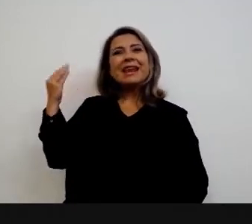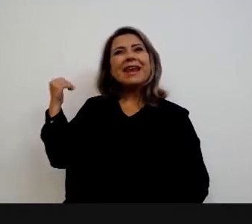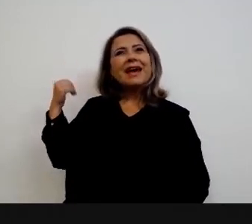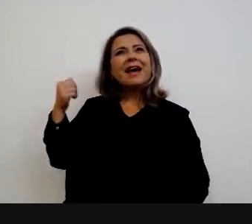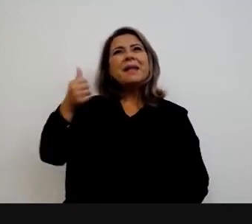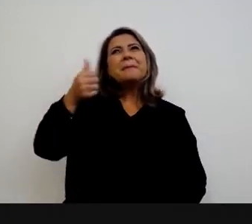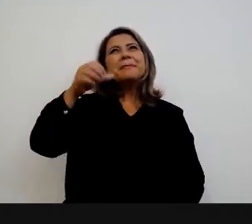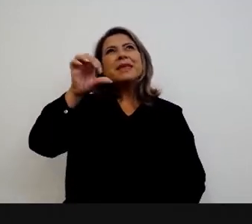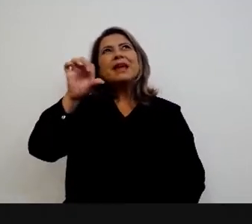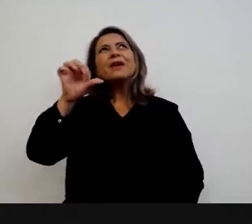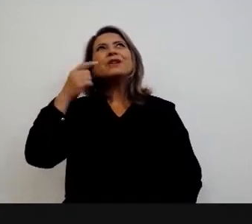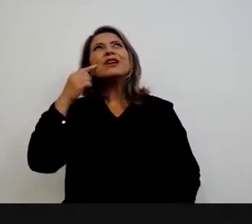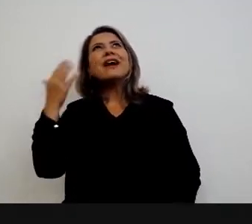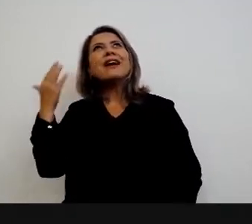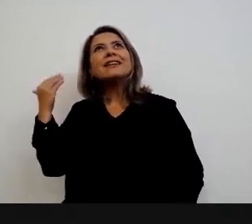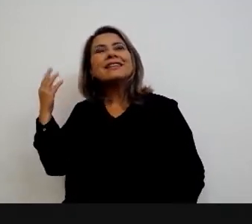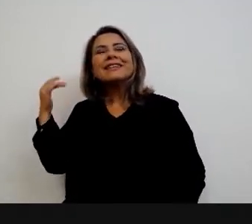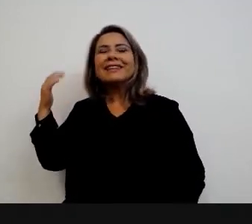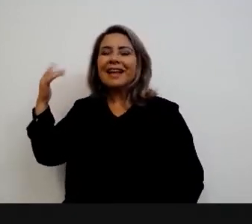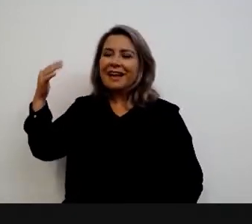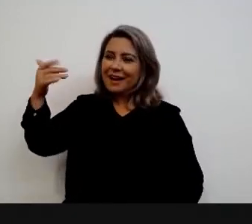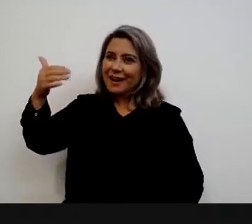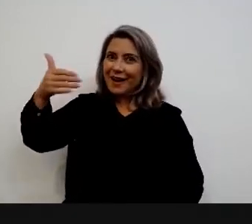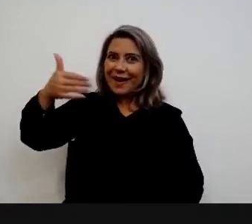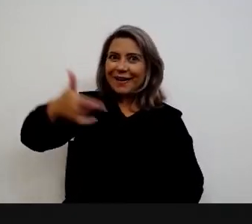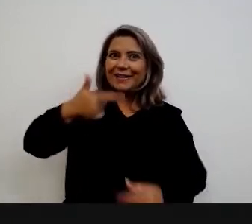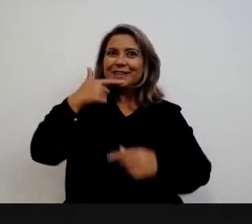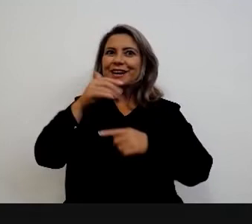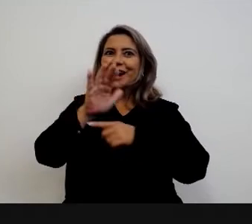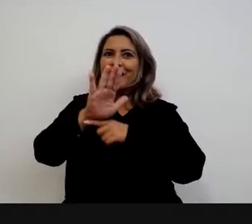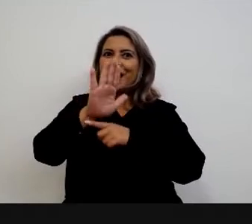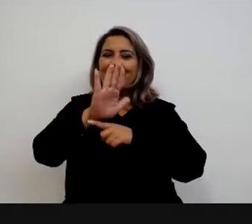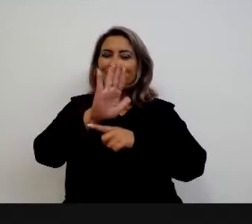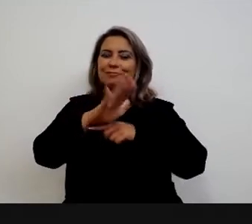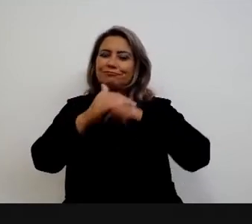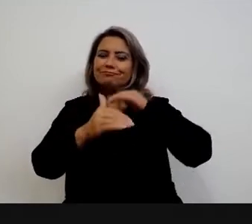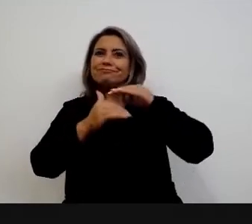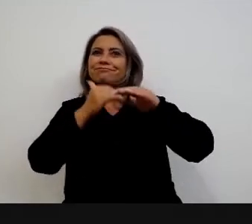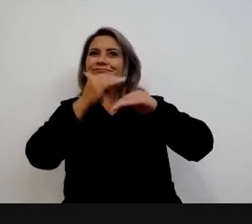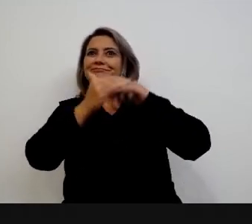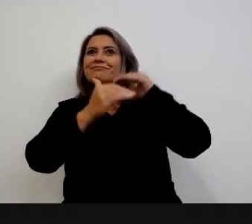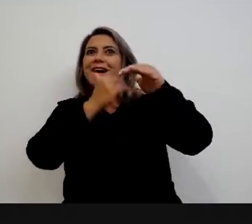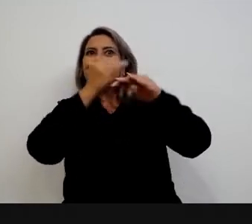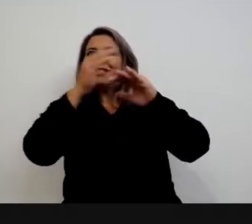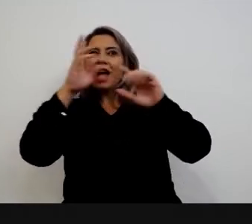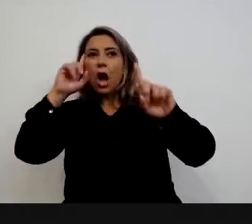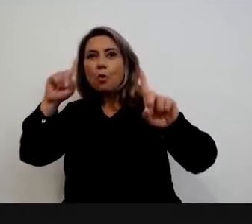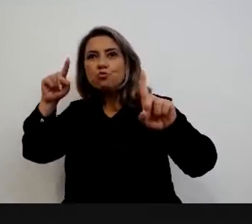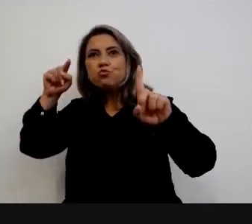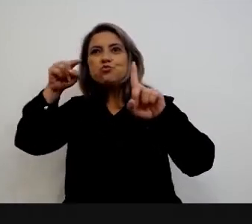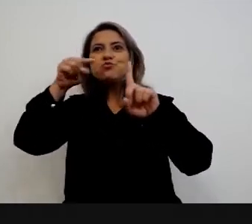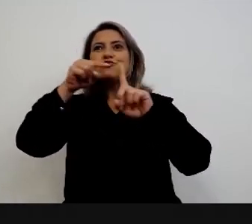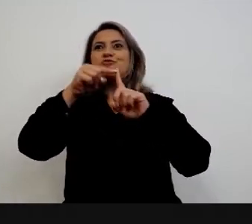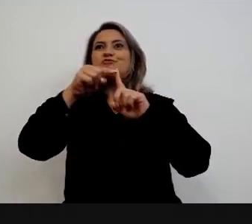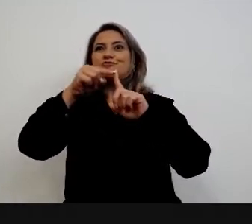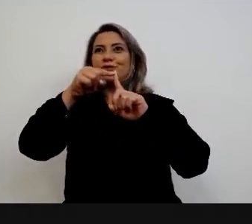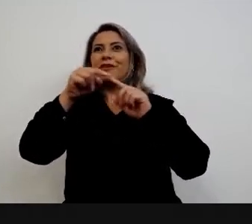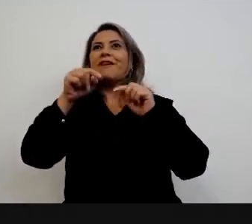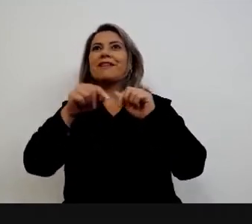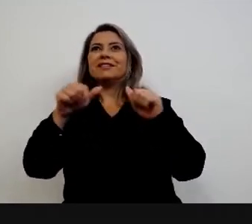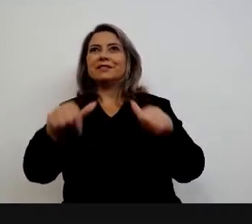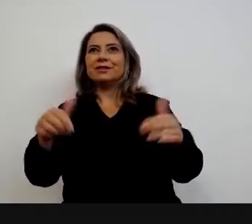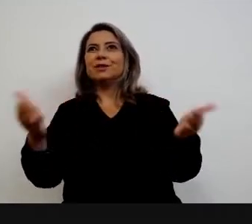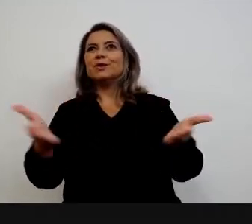que, com certeza, de alguma forma, contribuiu para o sucesso e para o alcance dos objetivos que a gente